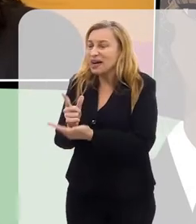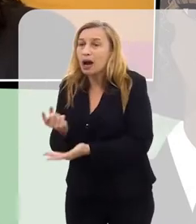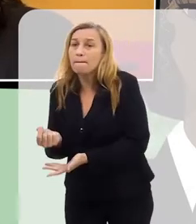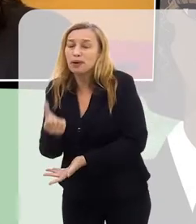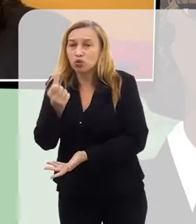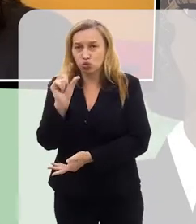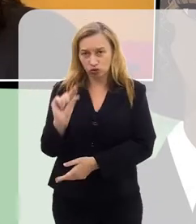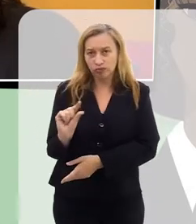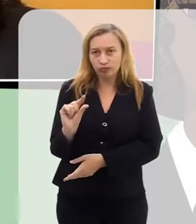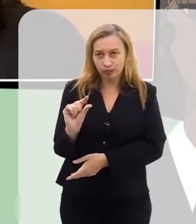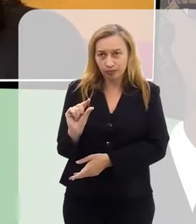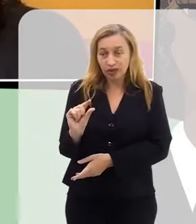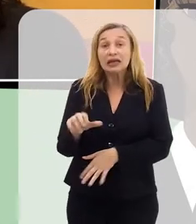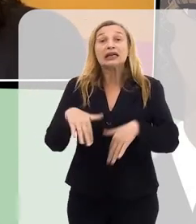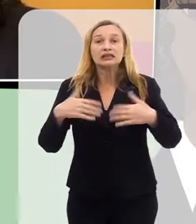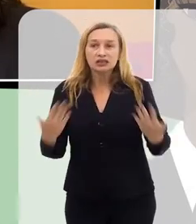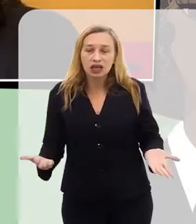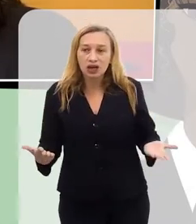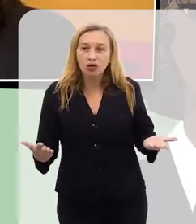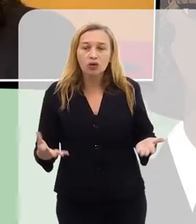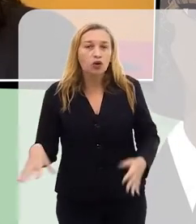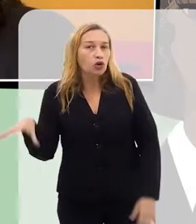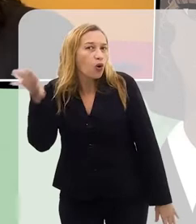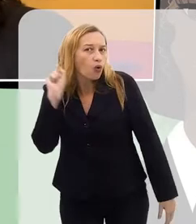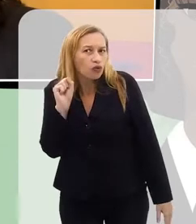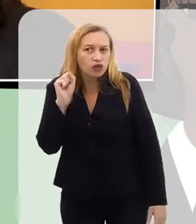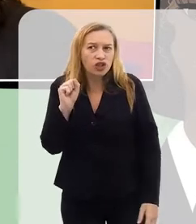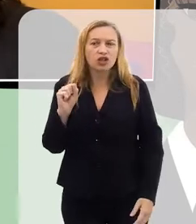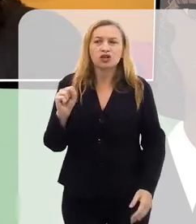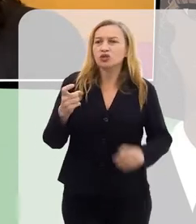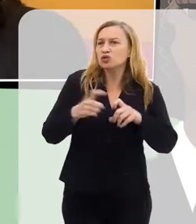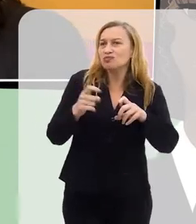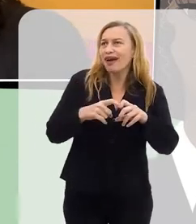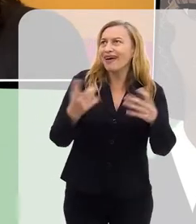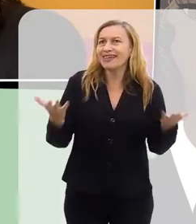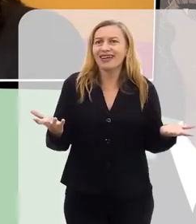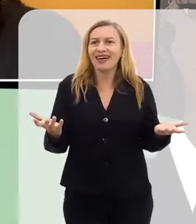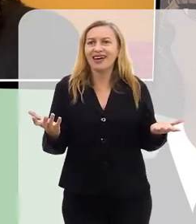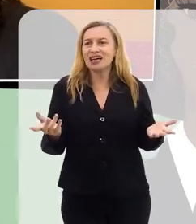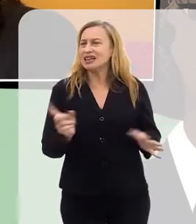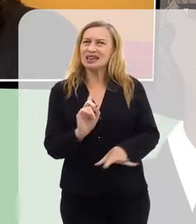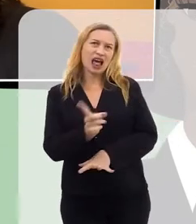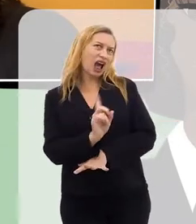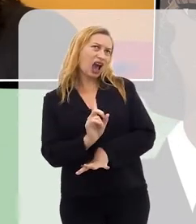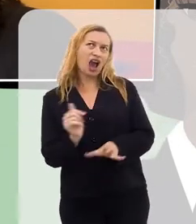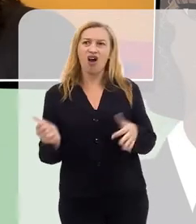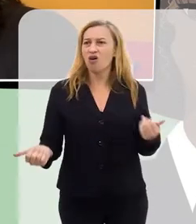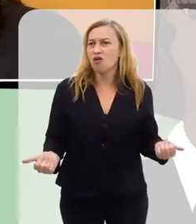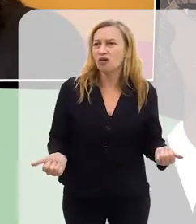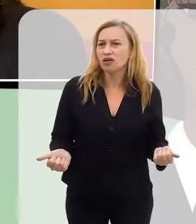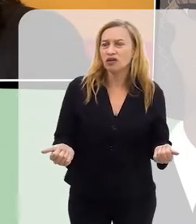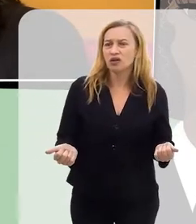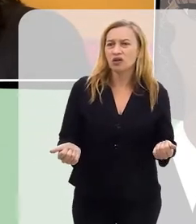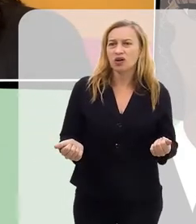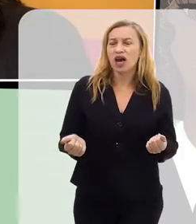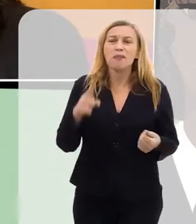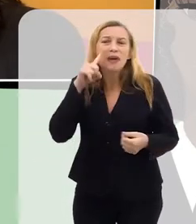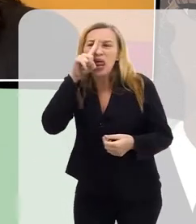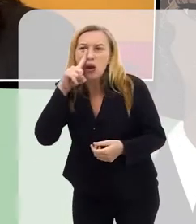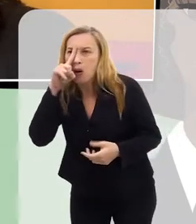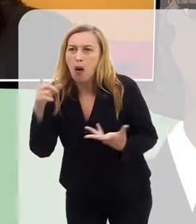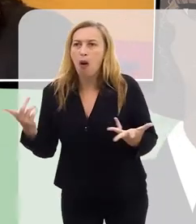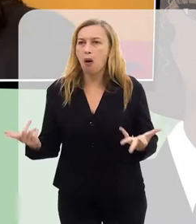um valor muito pequeno. Então, o que eu ouvia dos médicos é que, não, o parto é muito